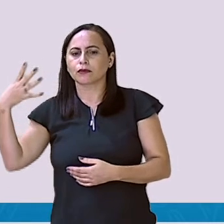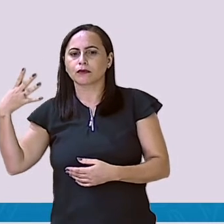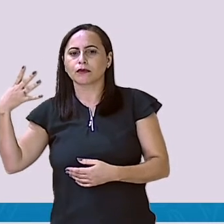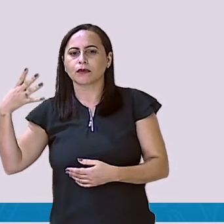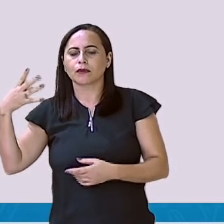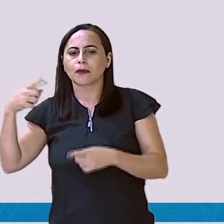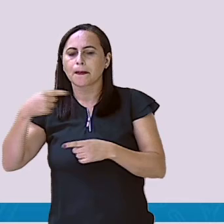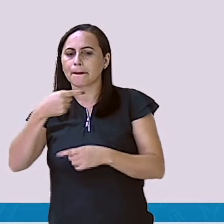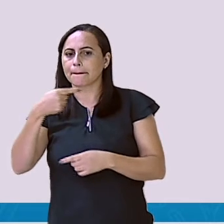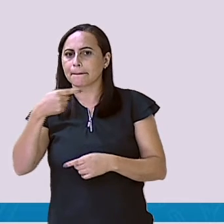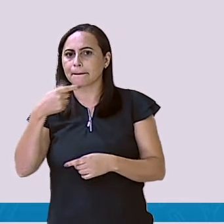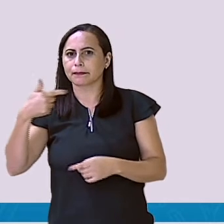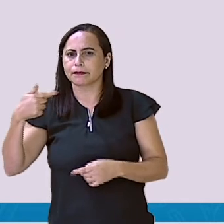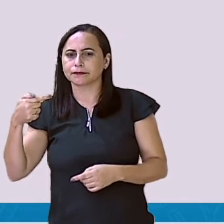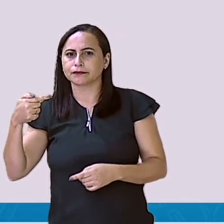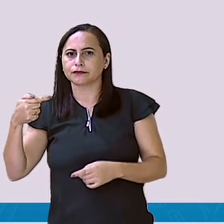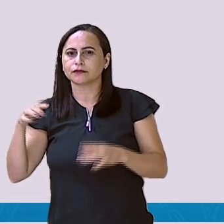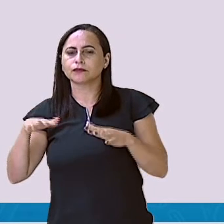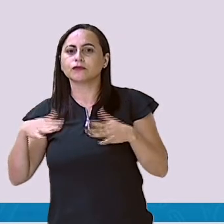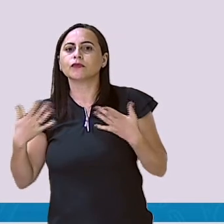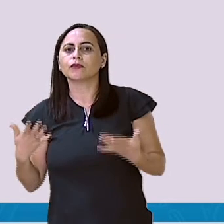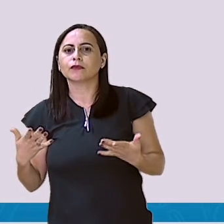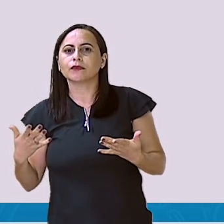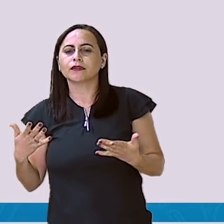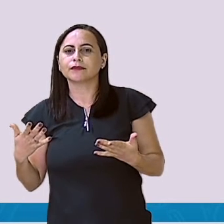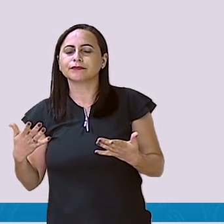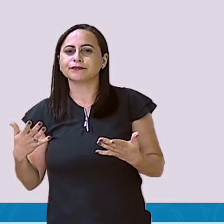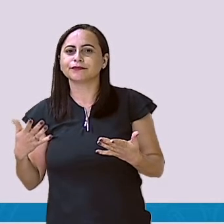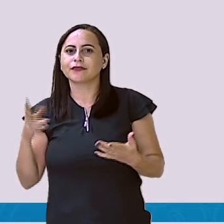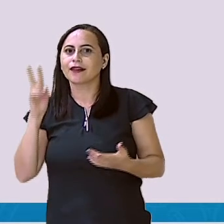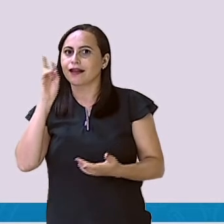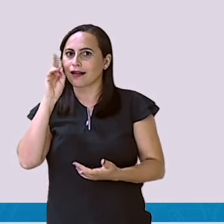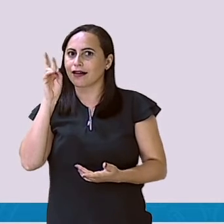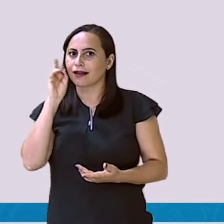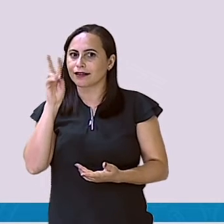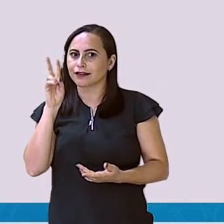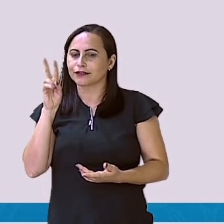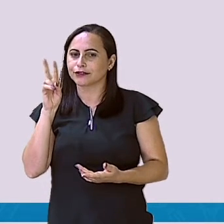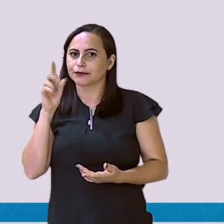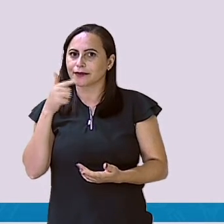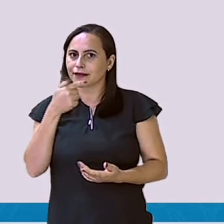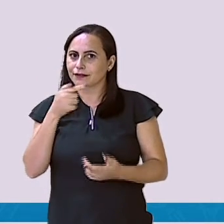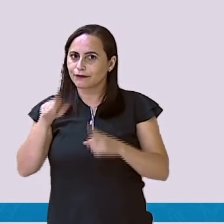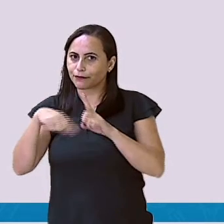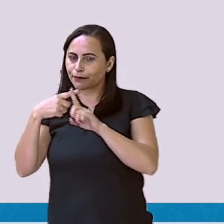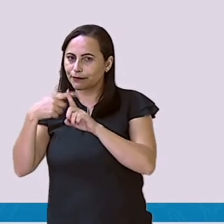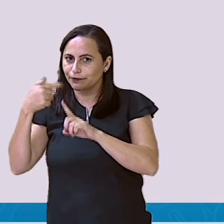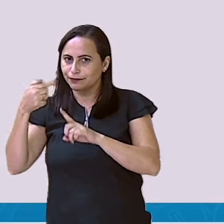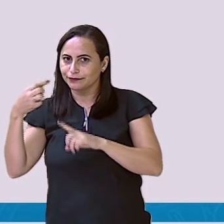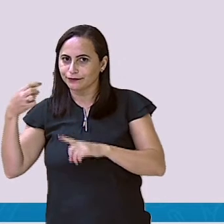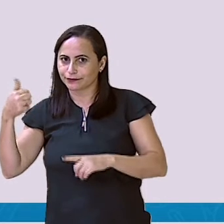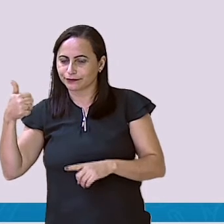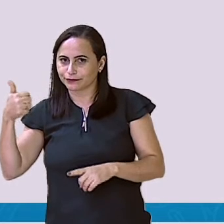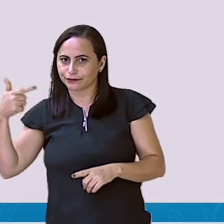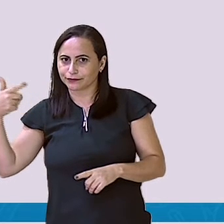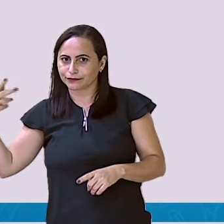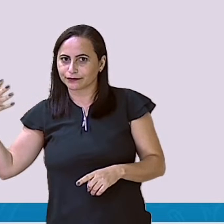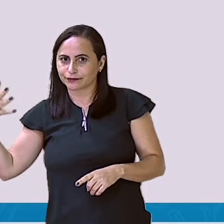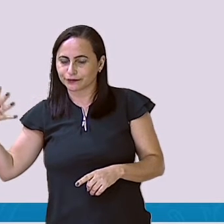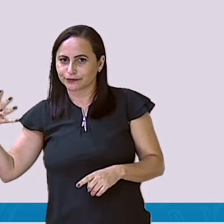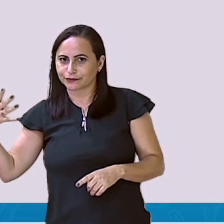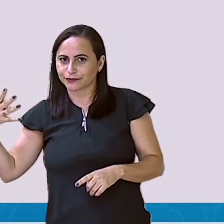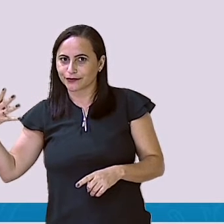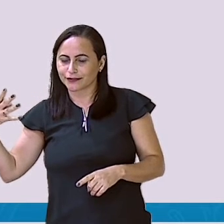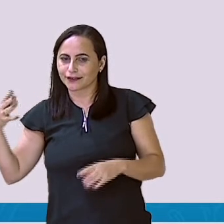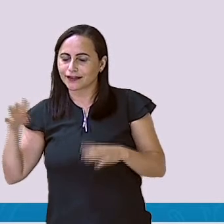14 menos 7 é quanto? É só eu lembrar que 7 mais 7 é 14. Se 7 mais